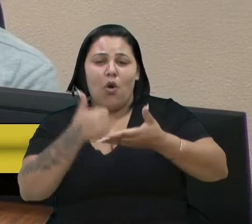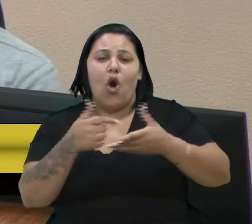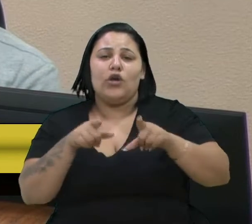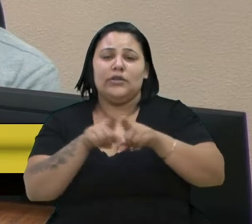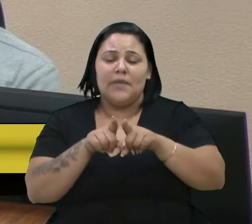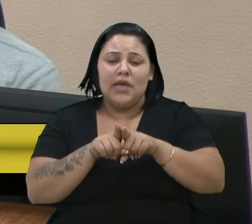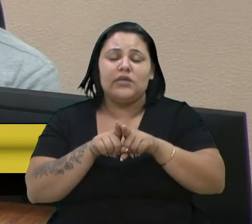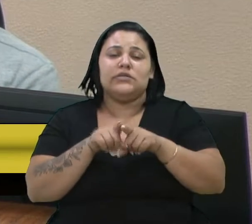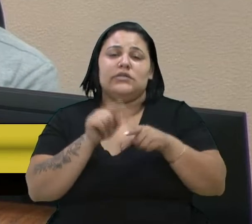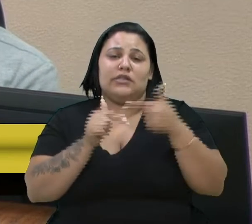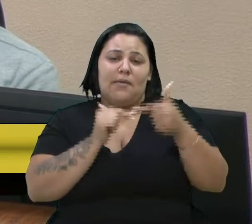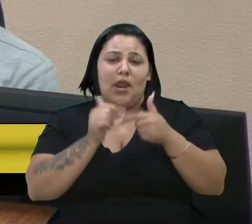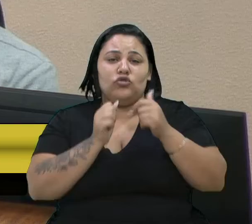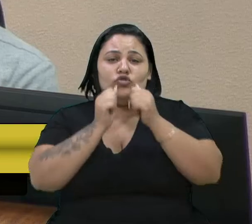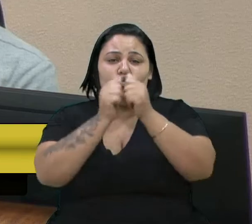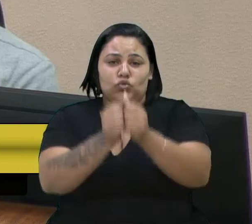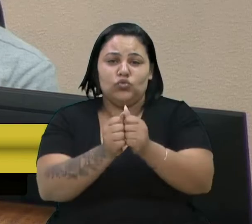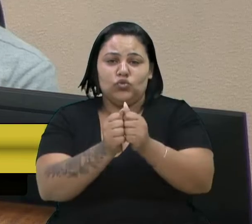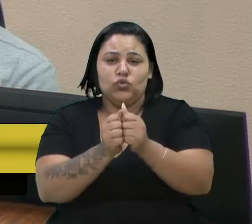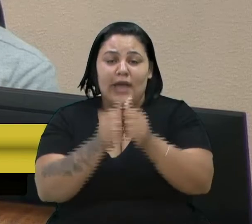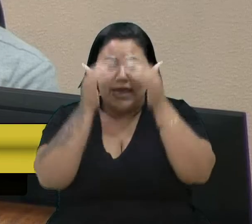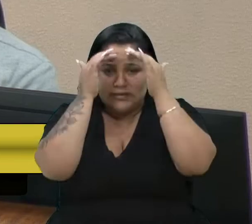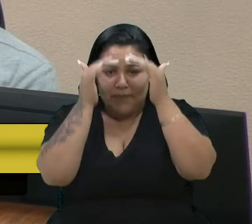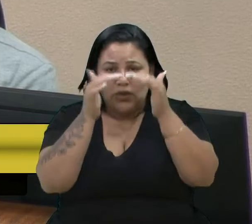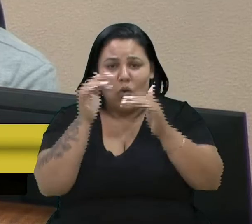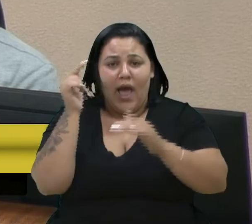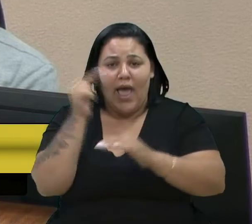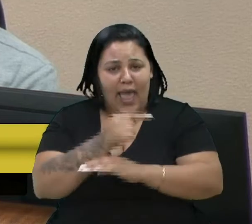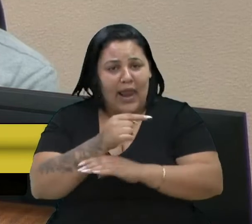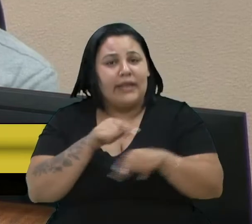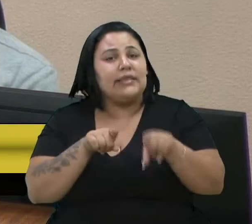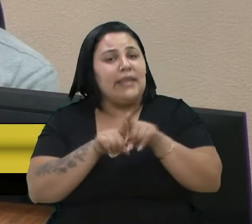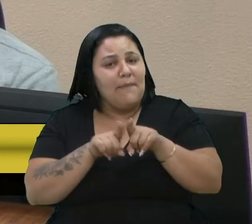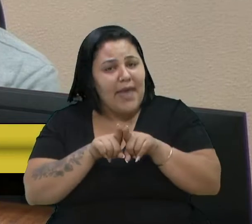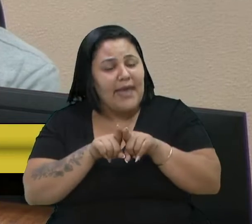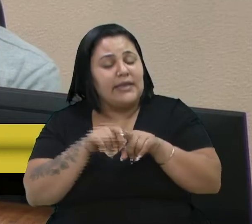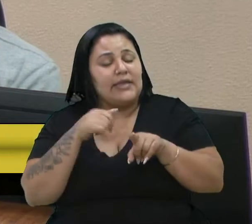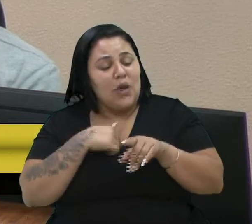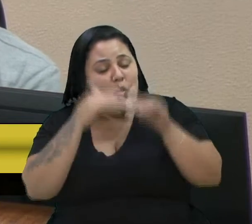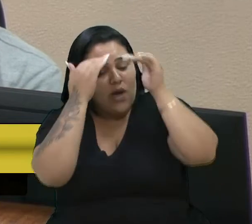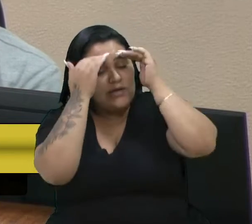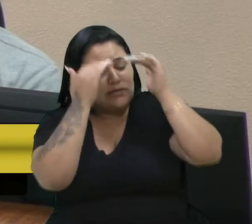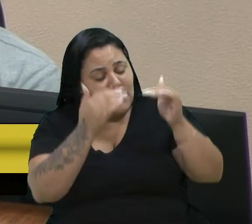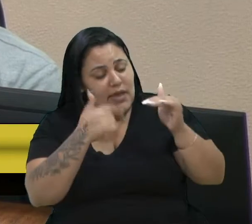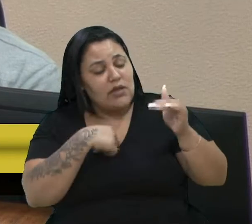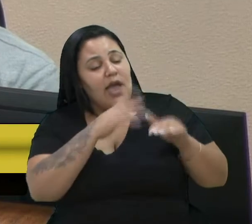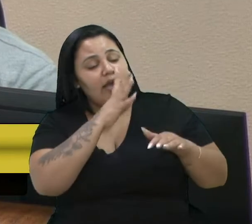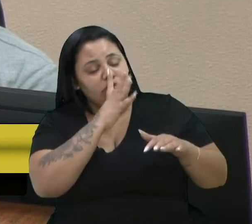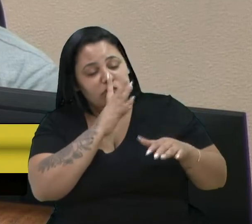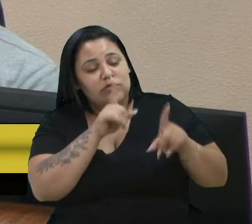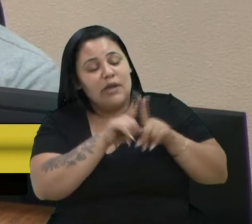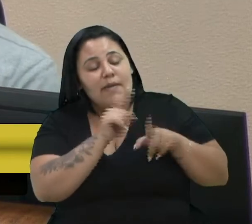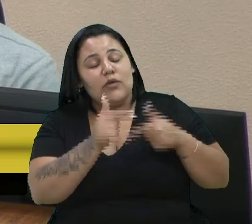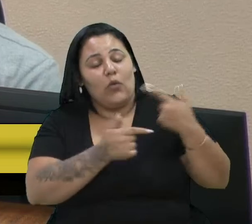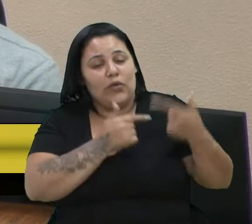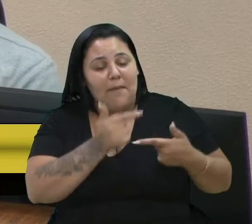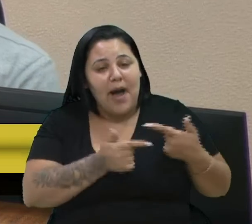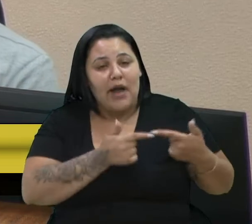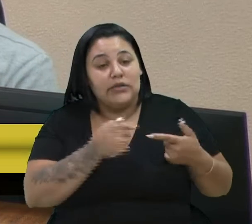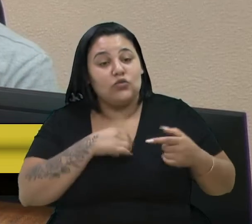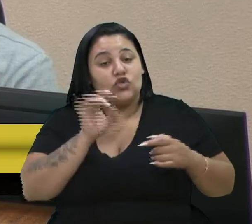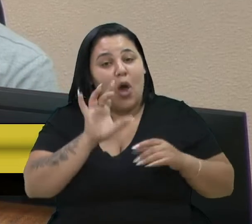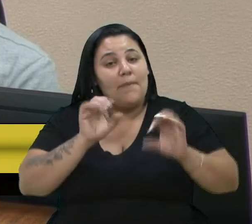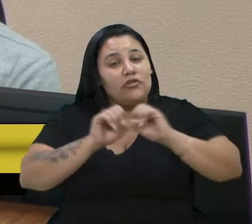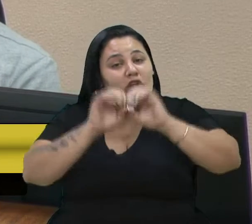apoiarei ela por uma decisão dela. Então, é decisão da vereadora Gladys que eu respeito e admiro. Então, é para deixar bem